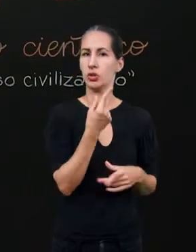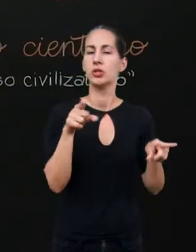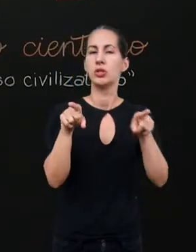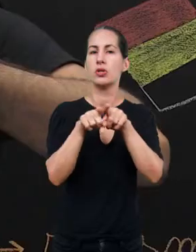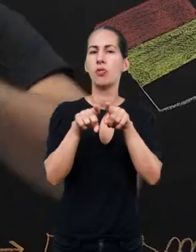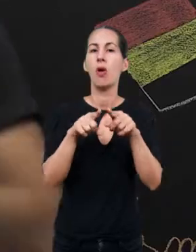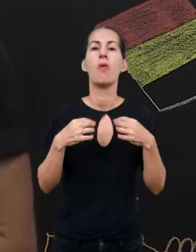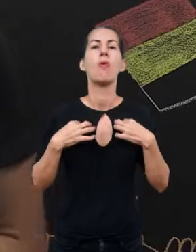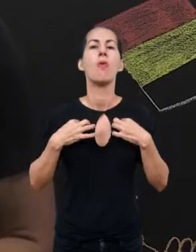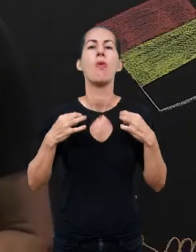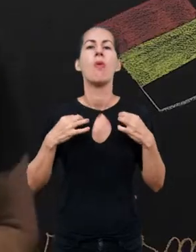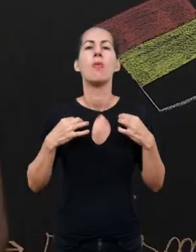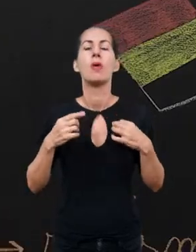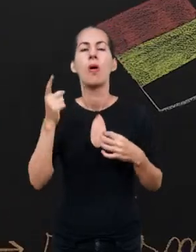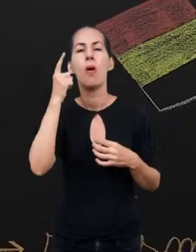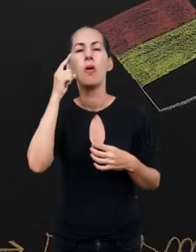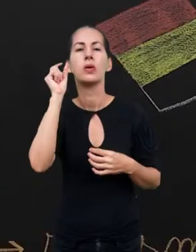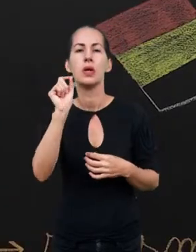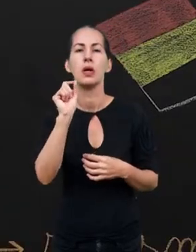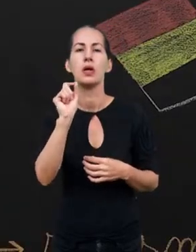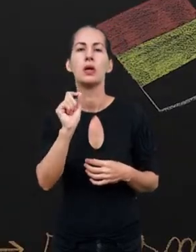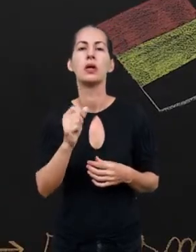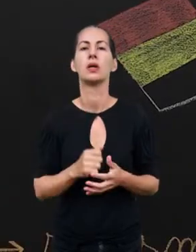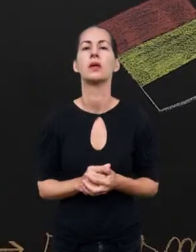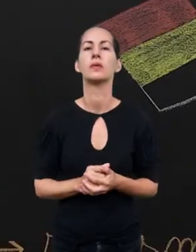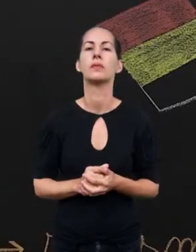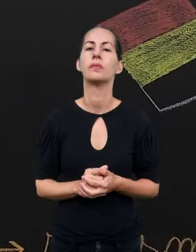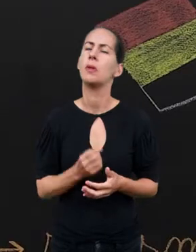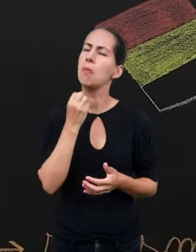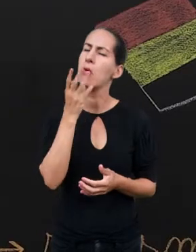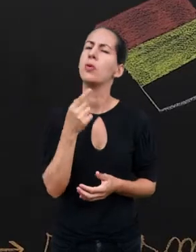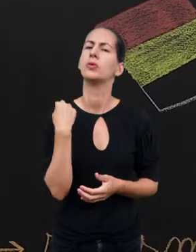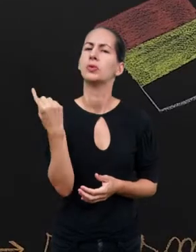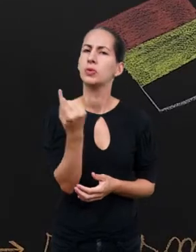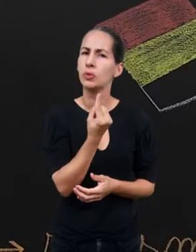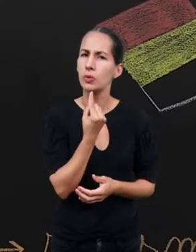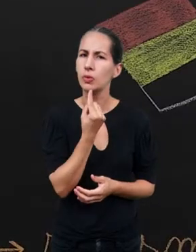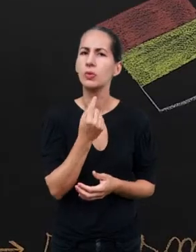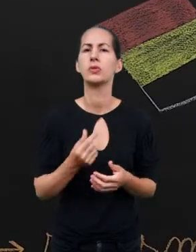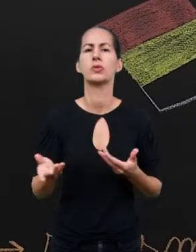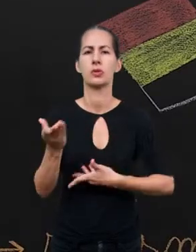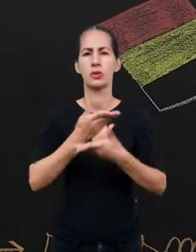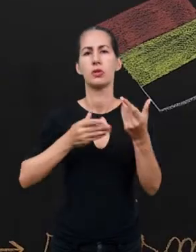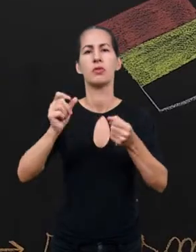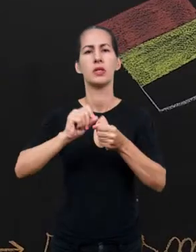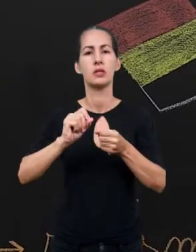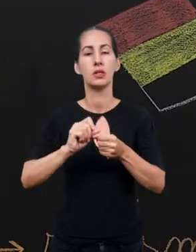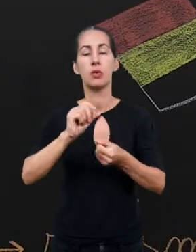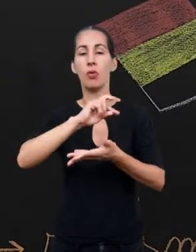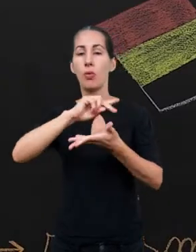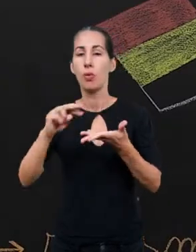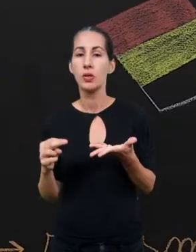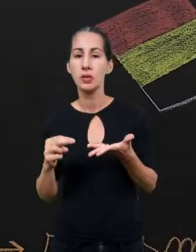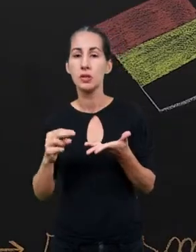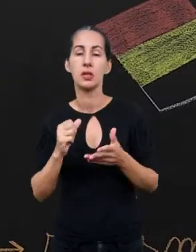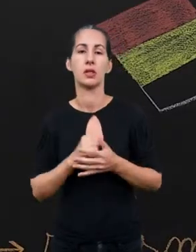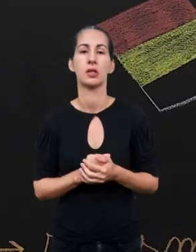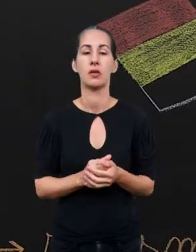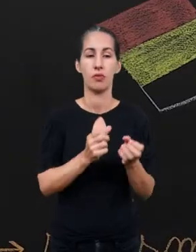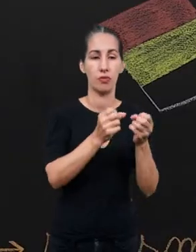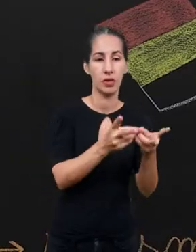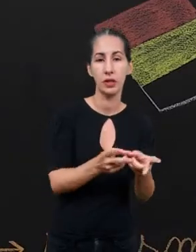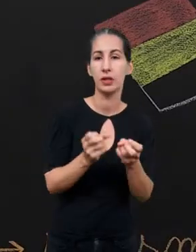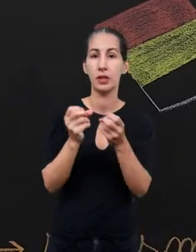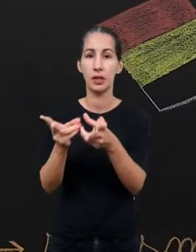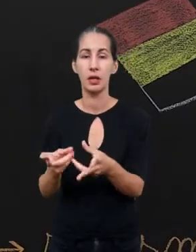europeias. E olha só como nós fomos bondosos. Nós trouxemos aqui um mercador que vai vender para